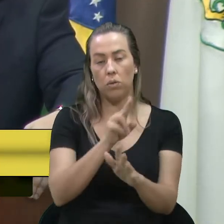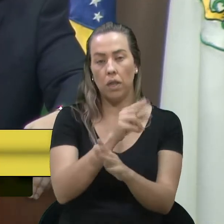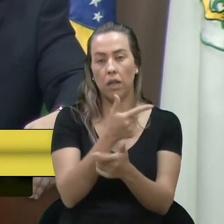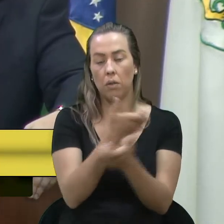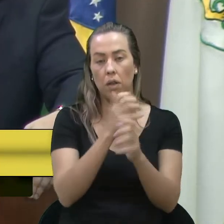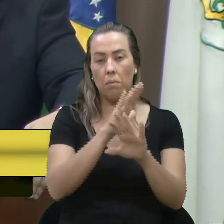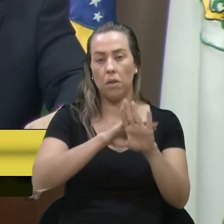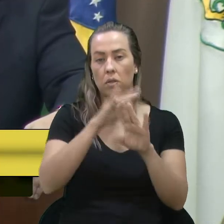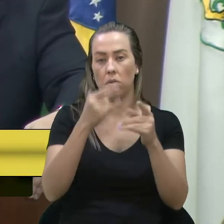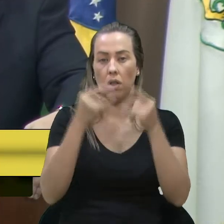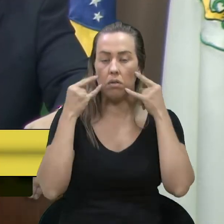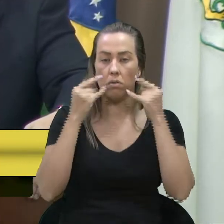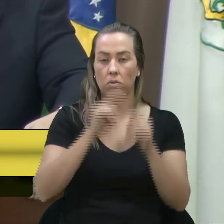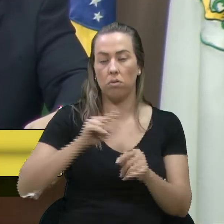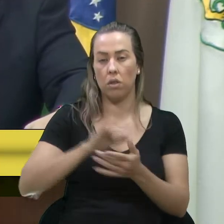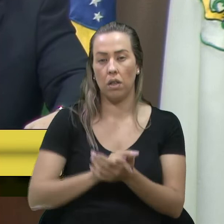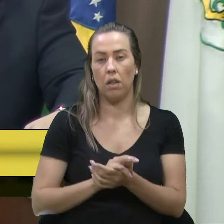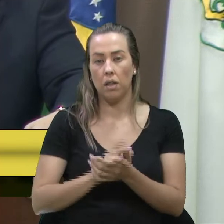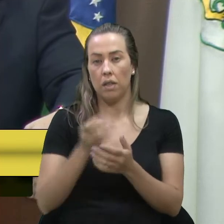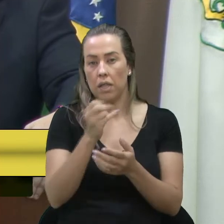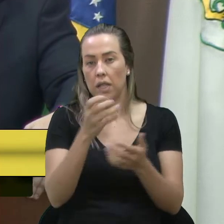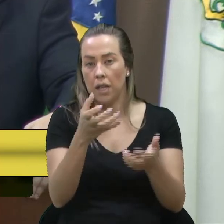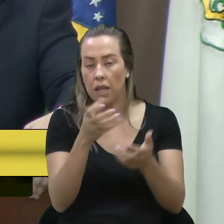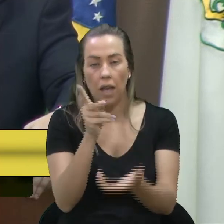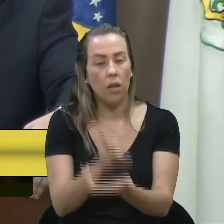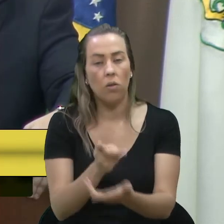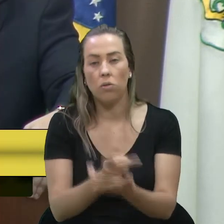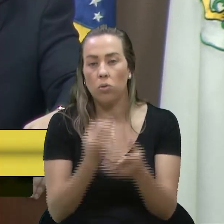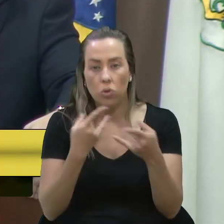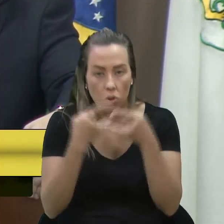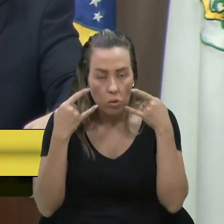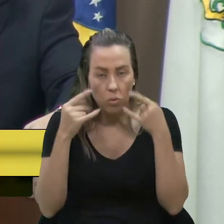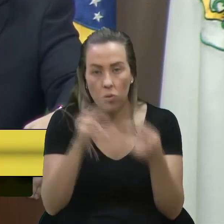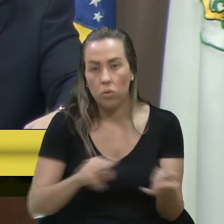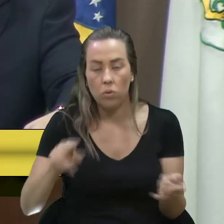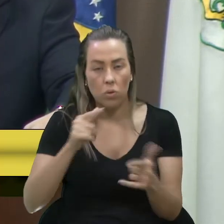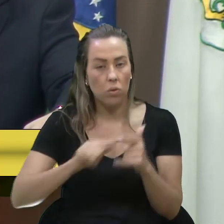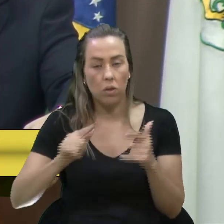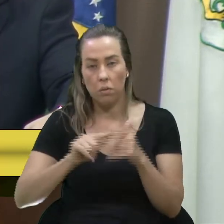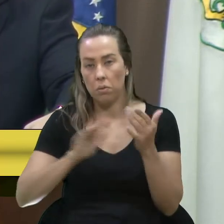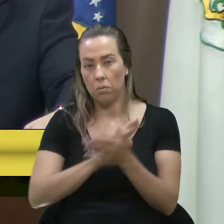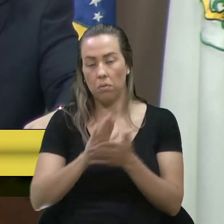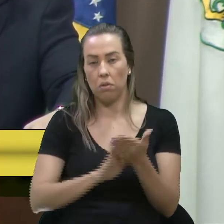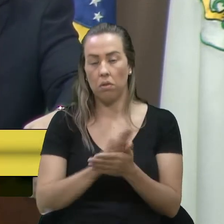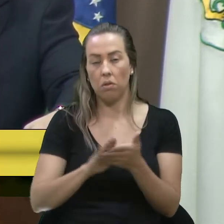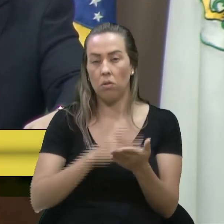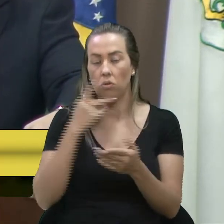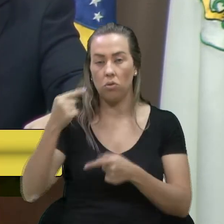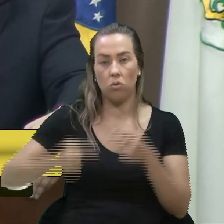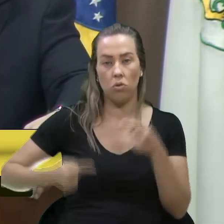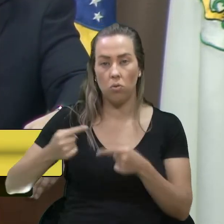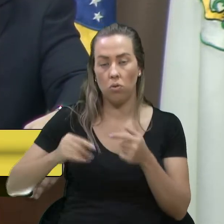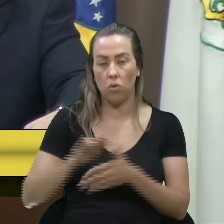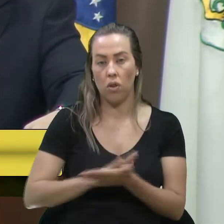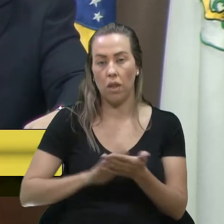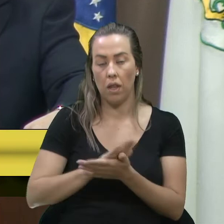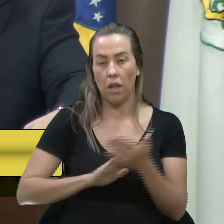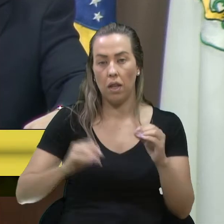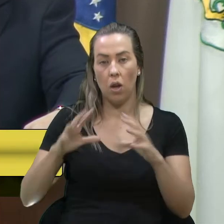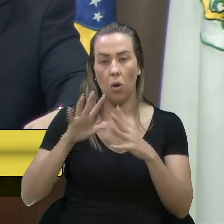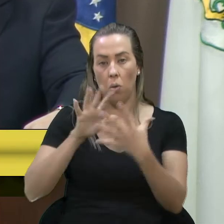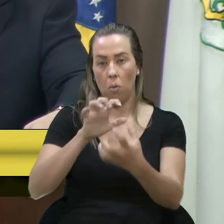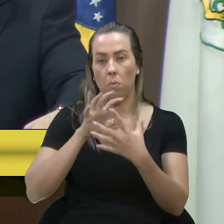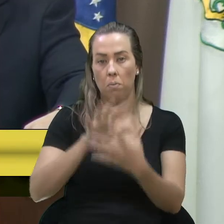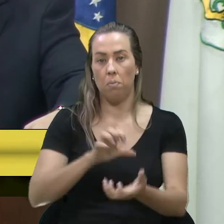que não querem mais usar. E quem quer que fique à vontade? Sem problema nenhum, não estou aqui para debater, para discutir e para brigar com